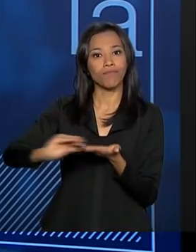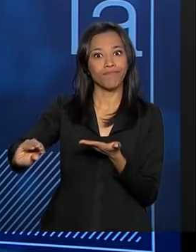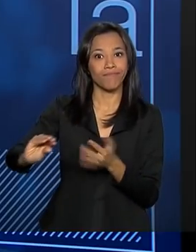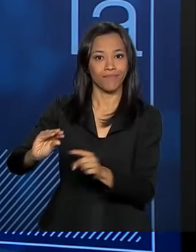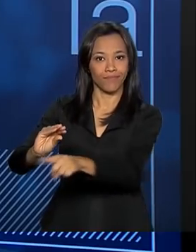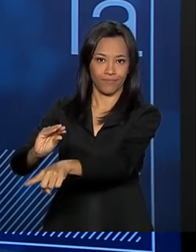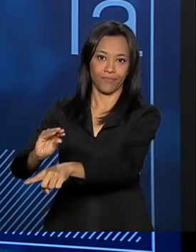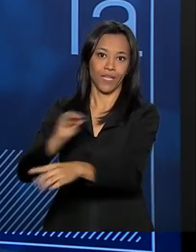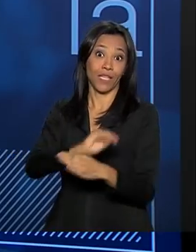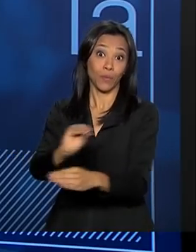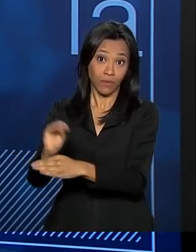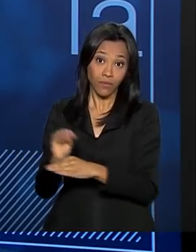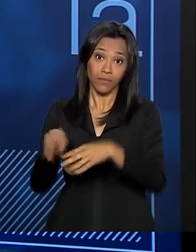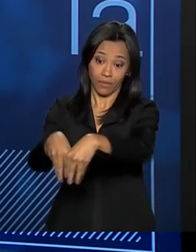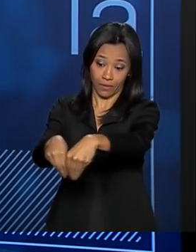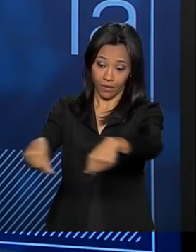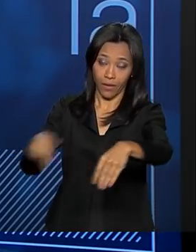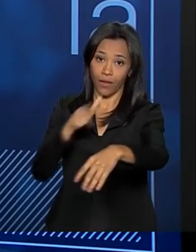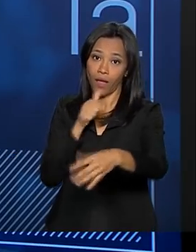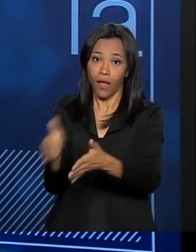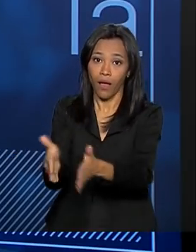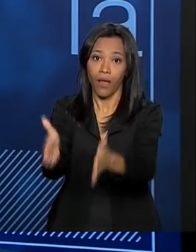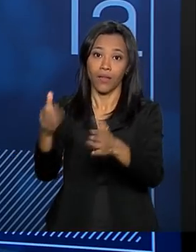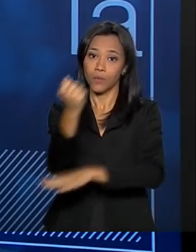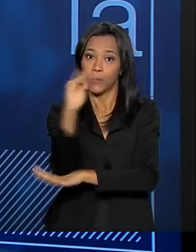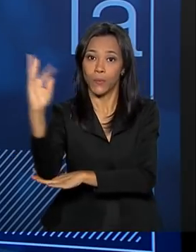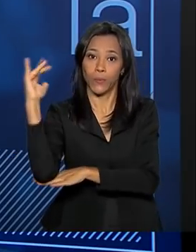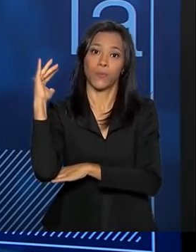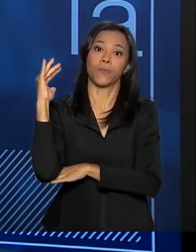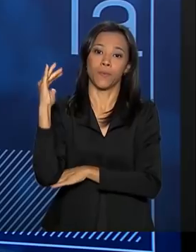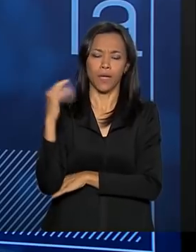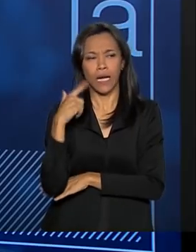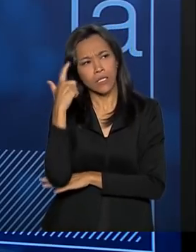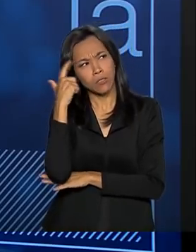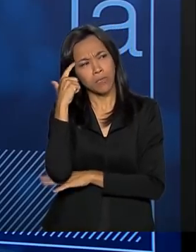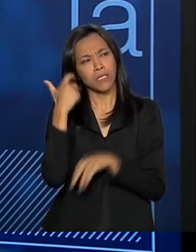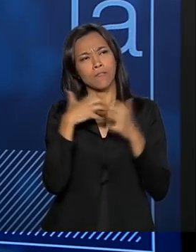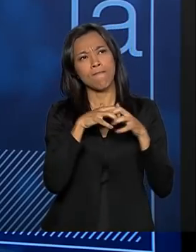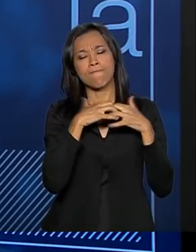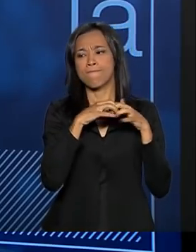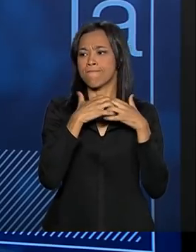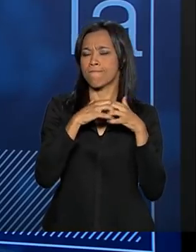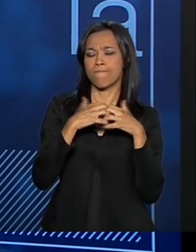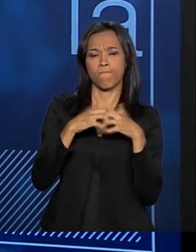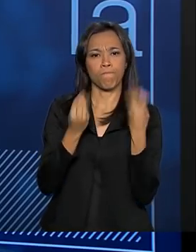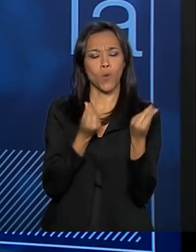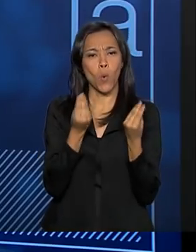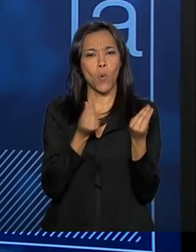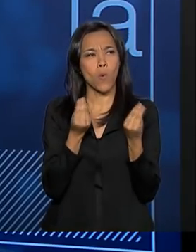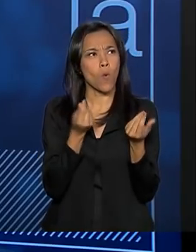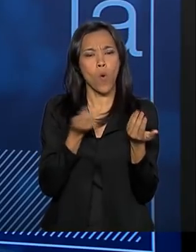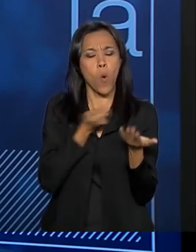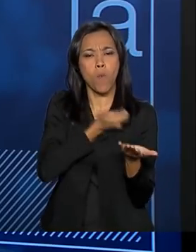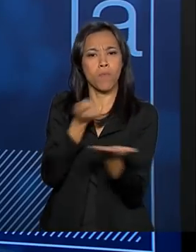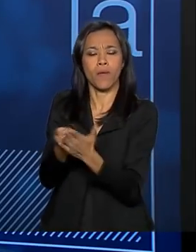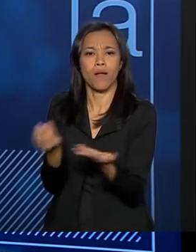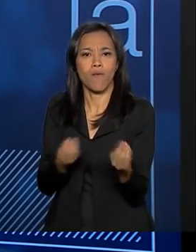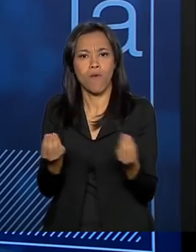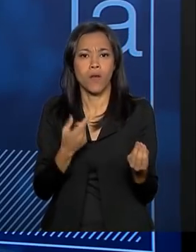um modelo que isso tem que parar em pé, como a gente vai financiar isso, mas a pergunta dele é muito